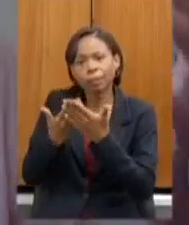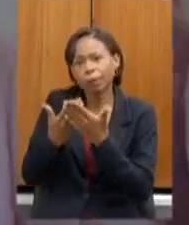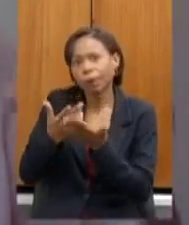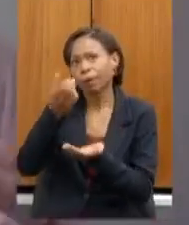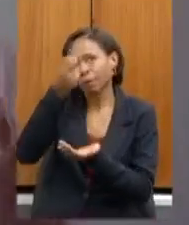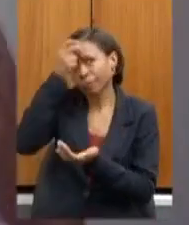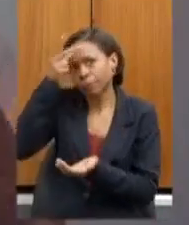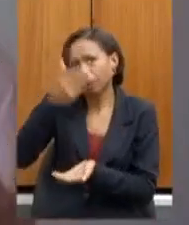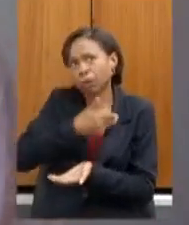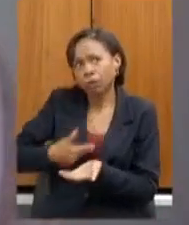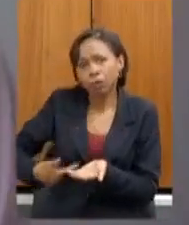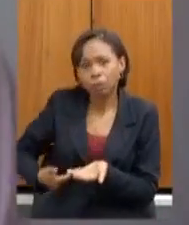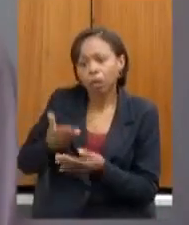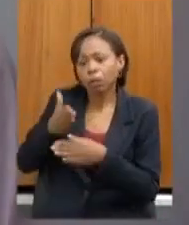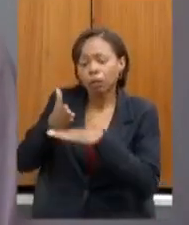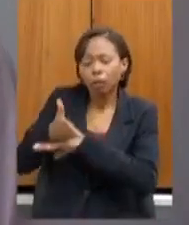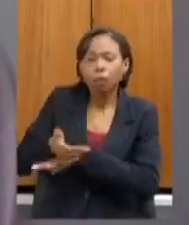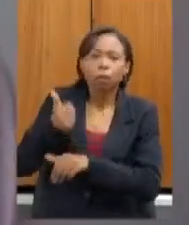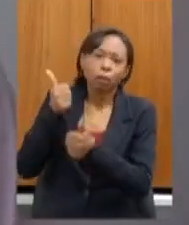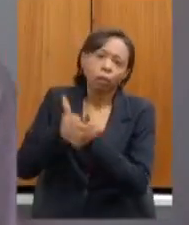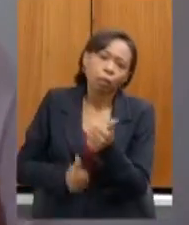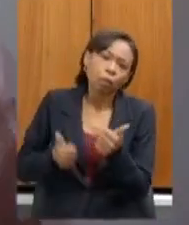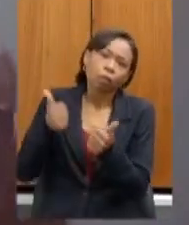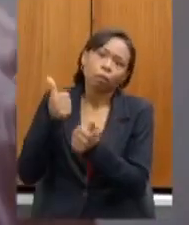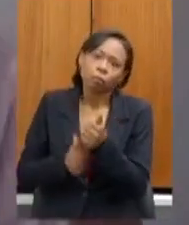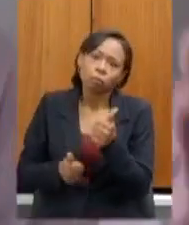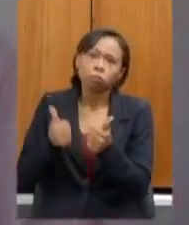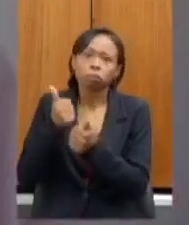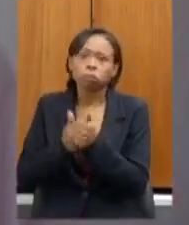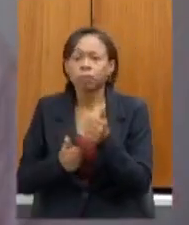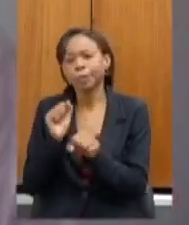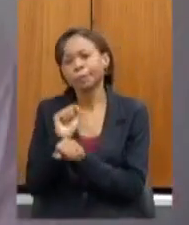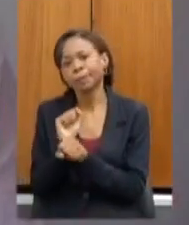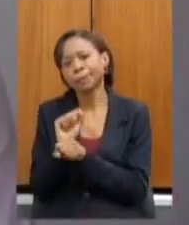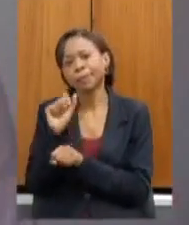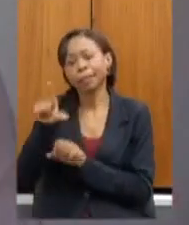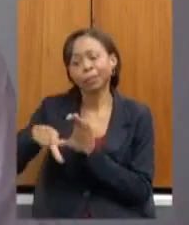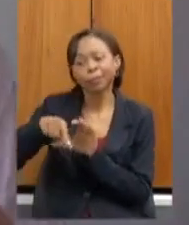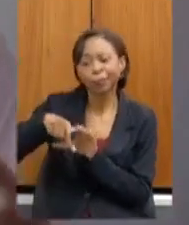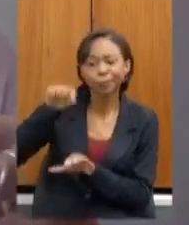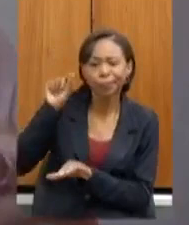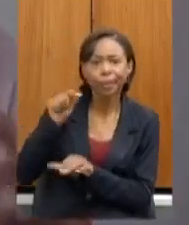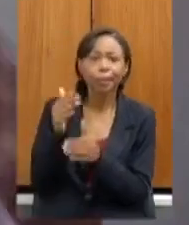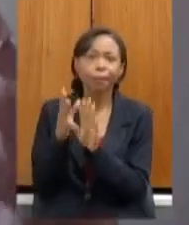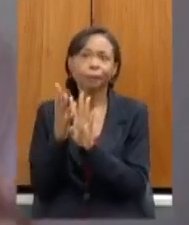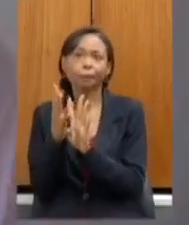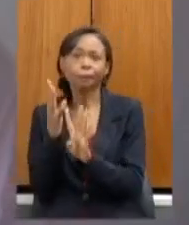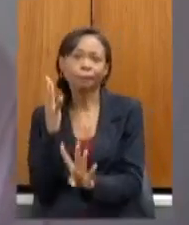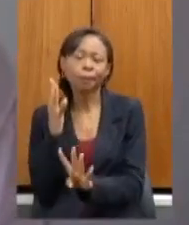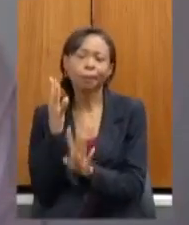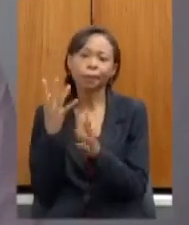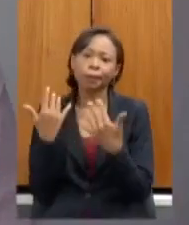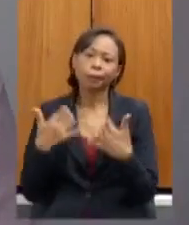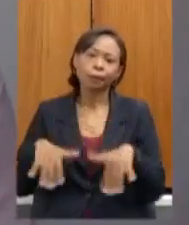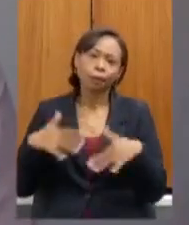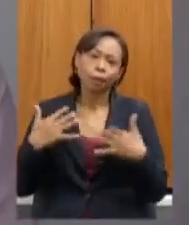escola estadual e ficar nessa luta muitas vezes por sorteio ou fila e compreender e ficar